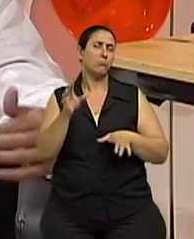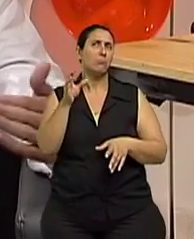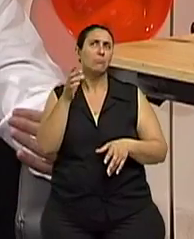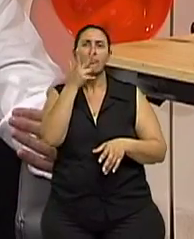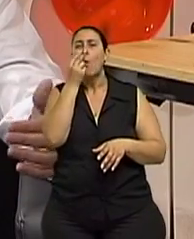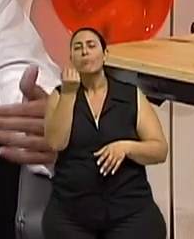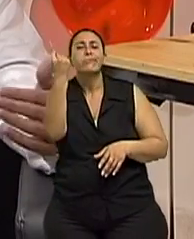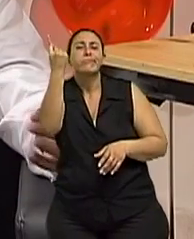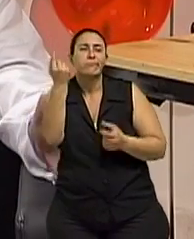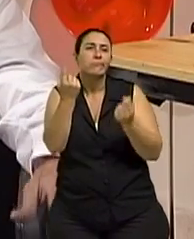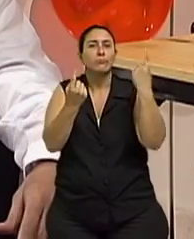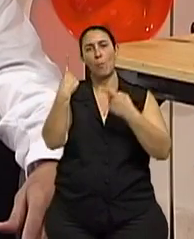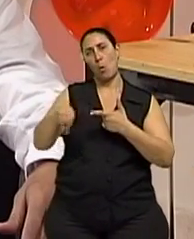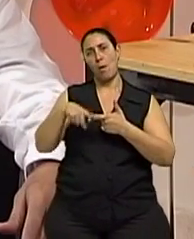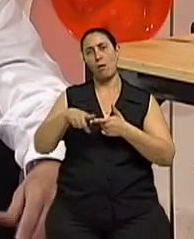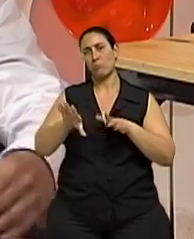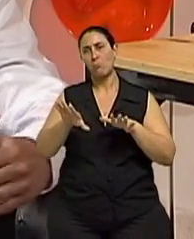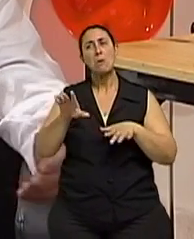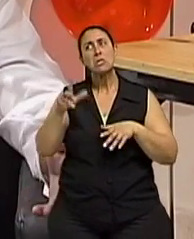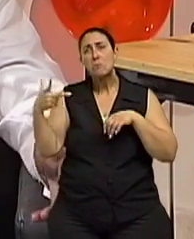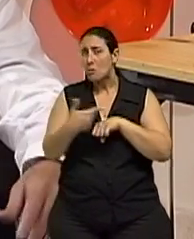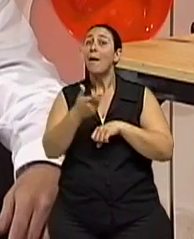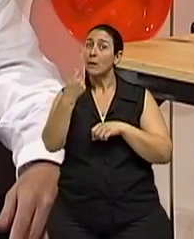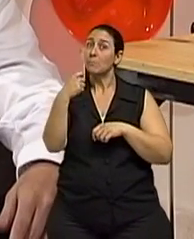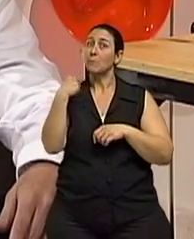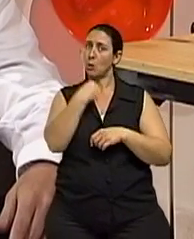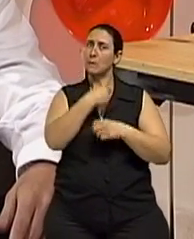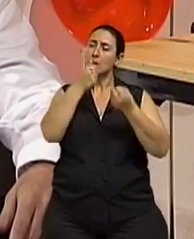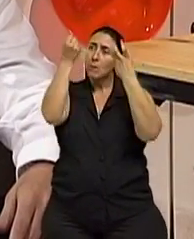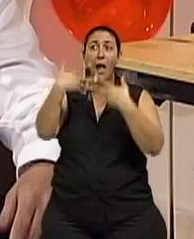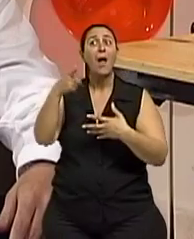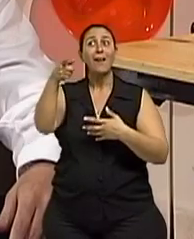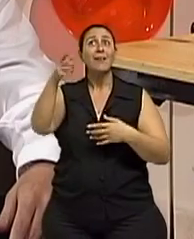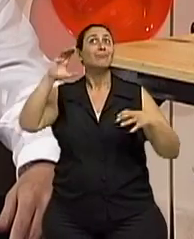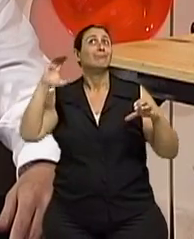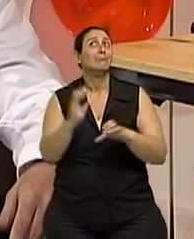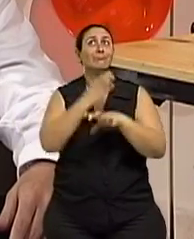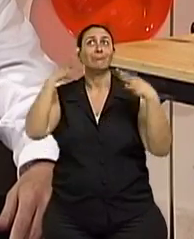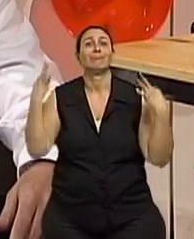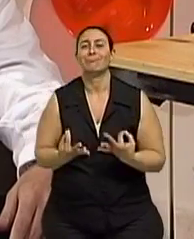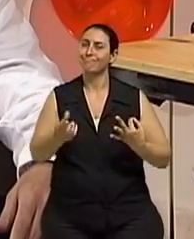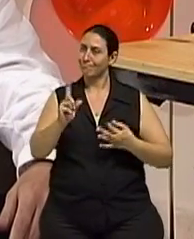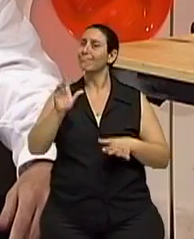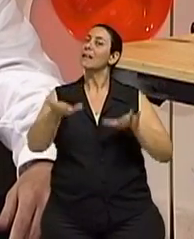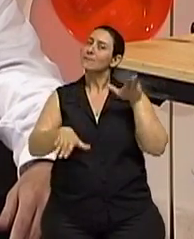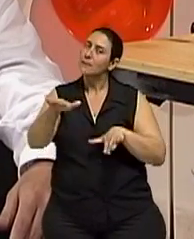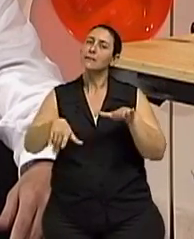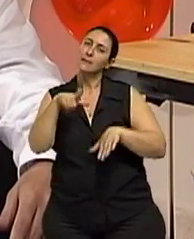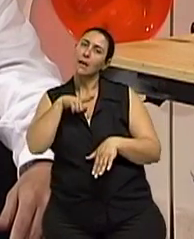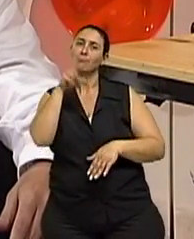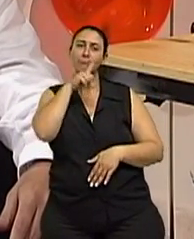certeza. Mas isso sempre é conversado, explicado pelo médico. O médico deve explicar isso ao paciente, né? Para ele ter ciência disso, saber